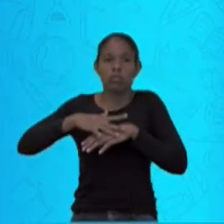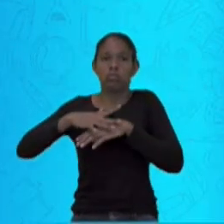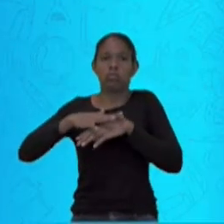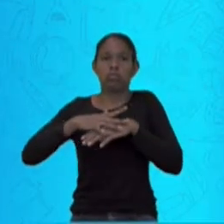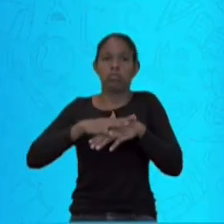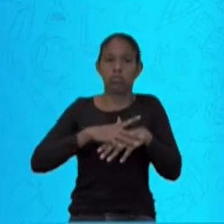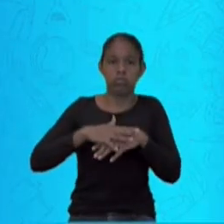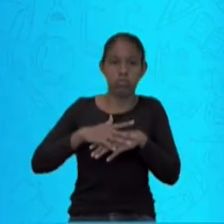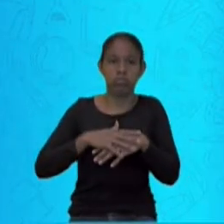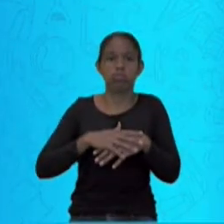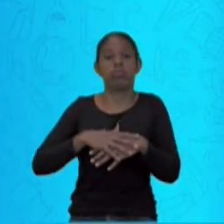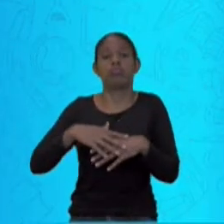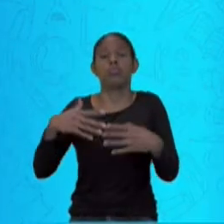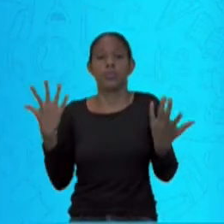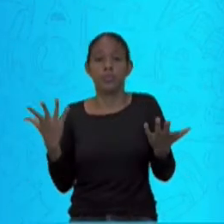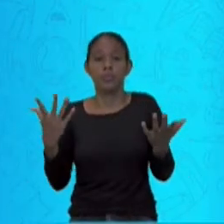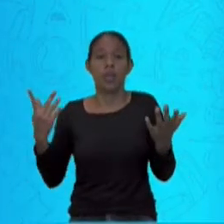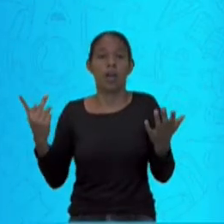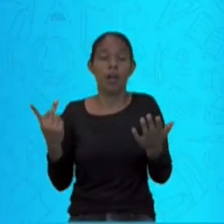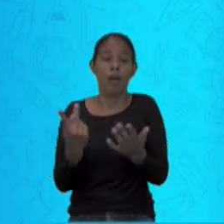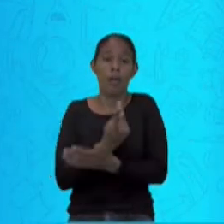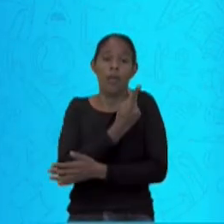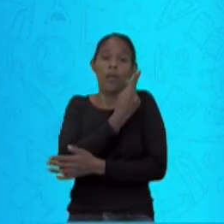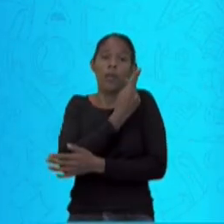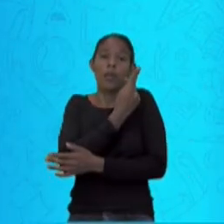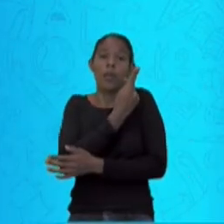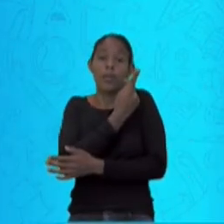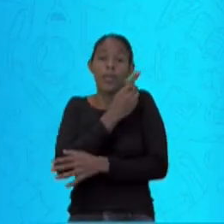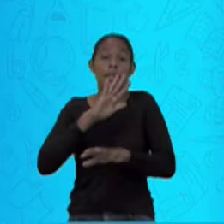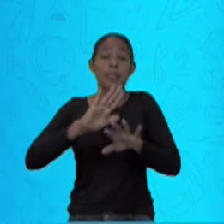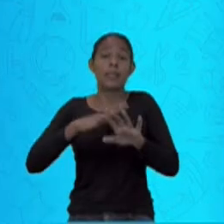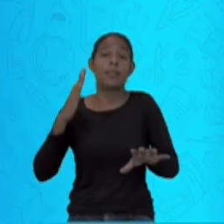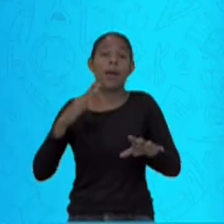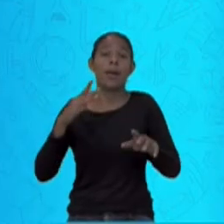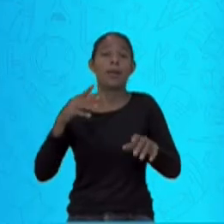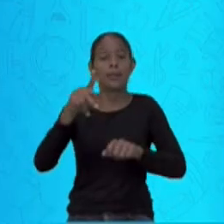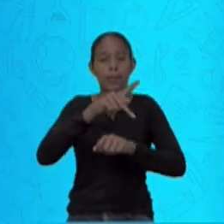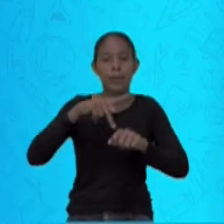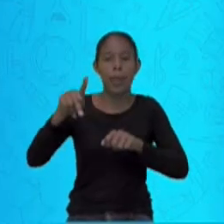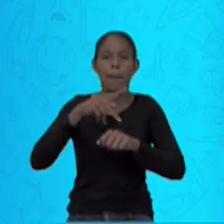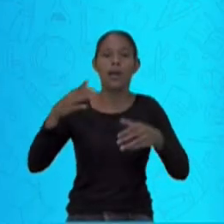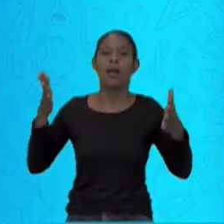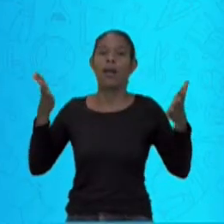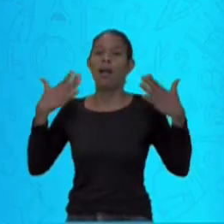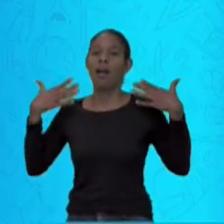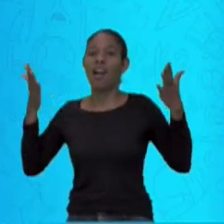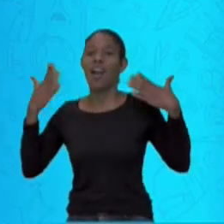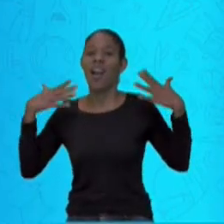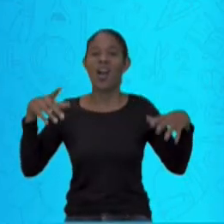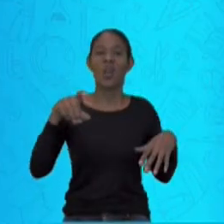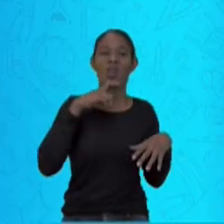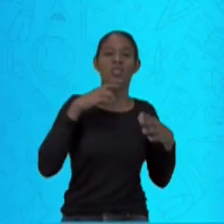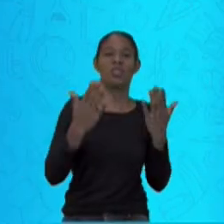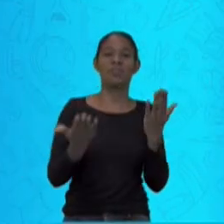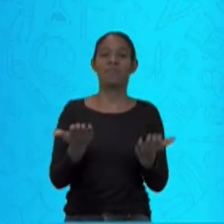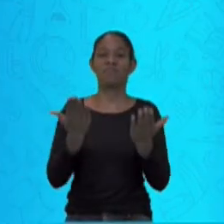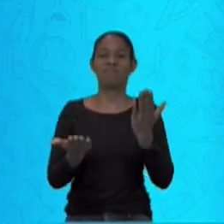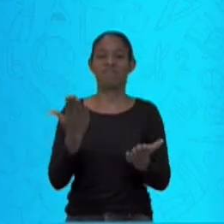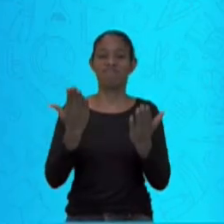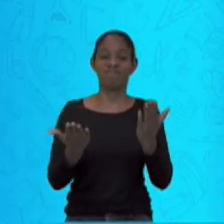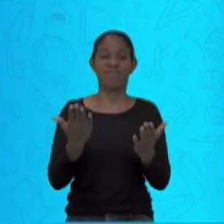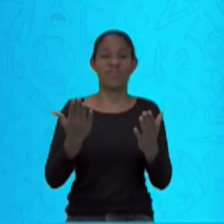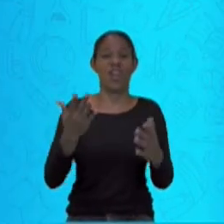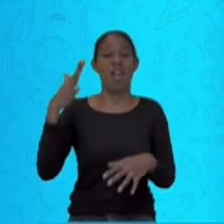e dissemina-se especificamente nos países tropicais e subtropicais, onde as condições do meio ambiente favorecem o desenvolvimento e